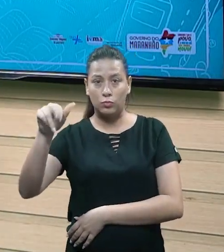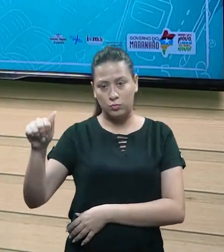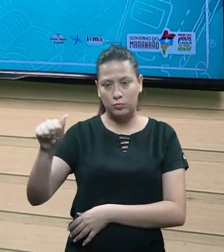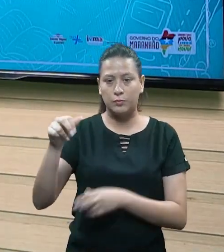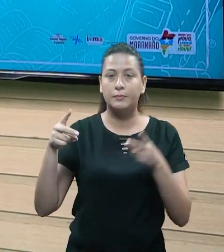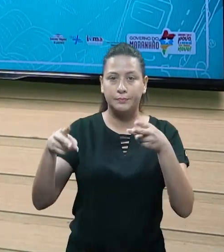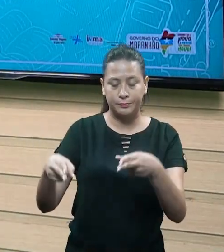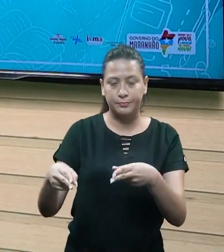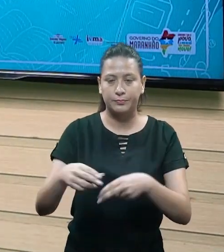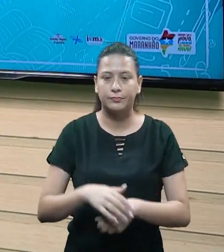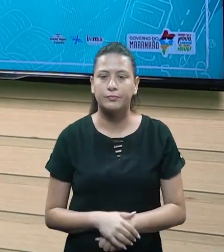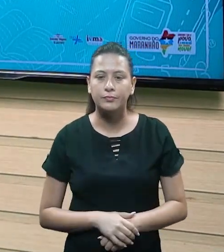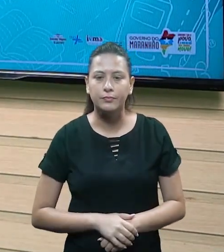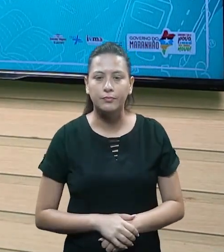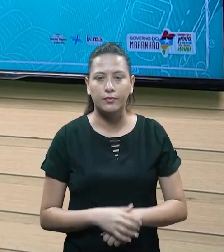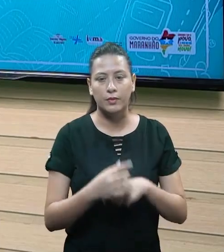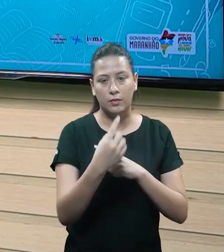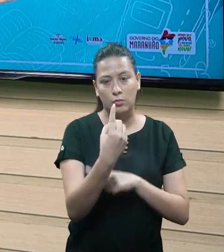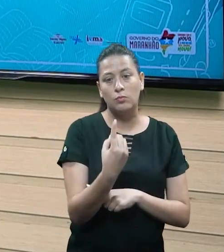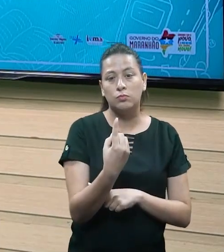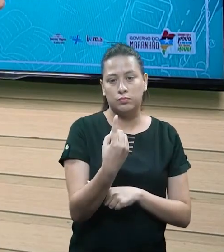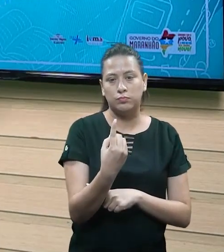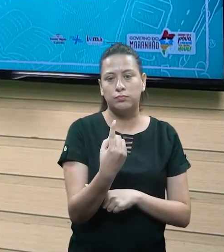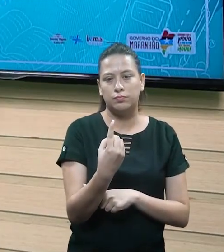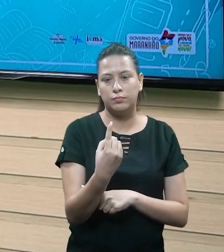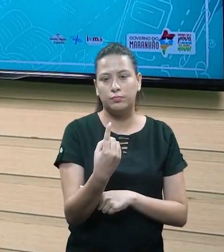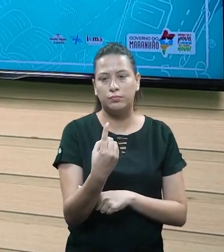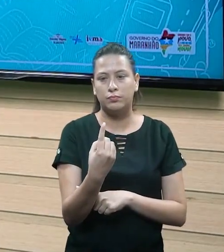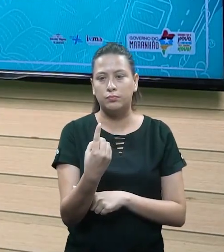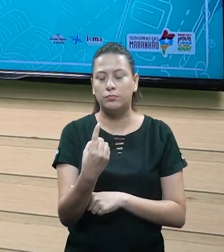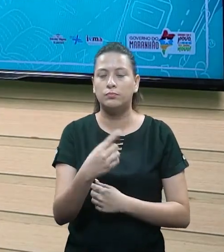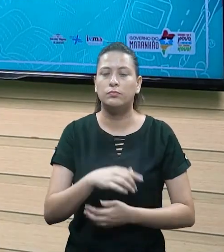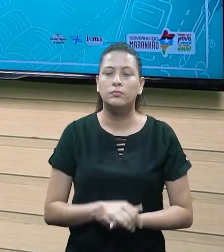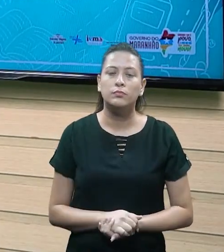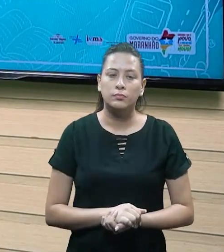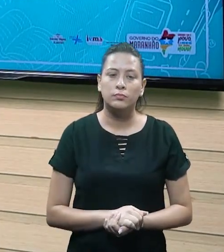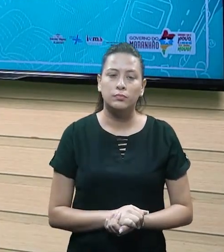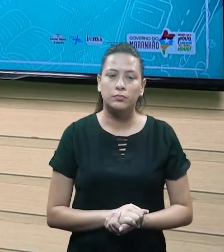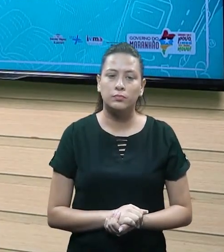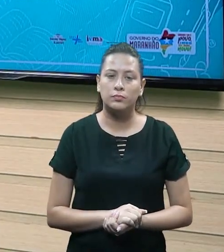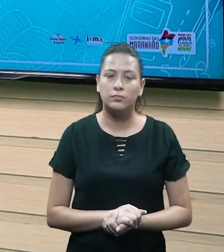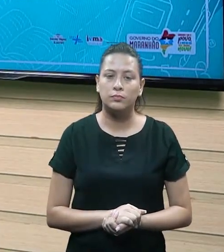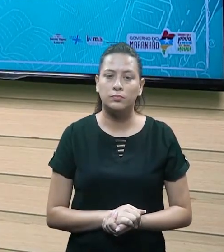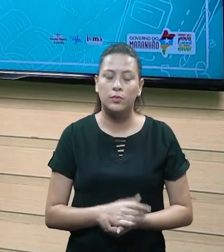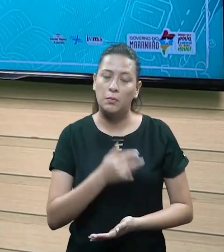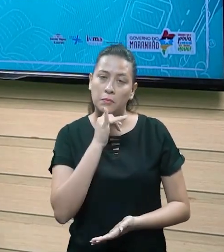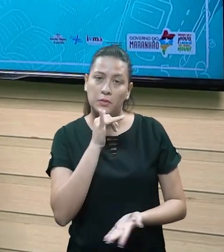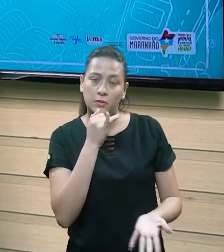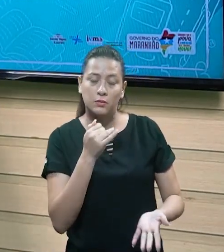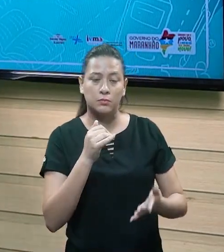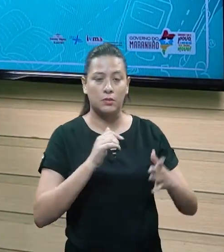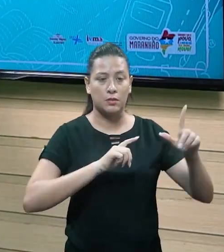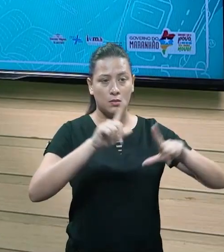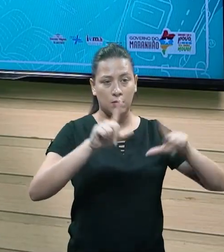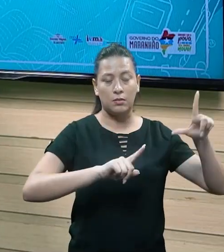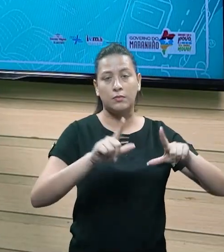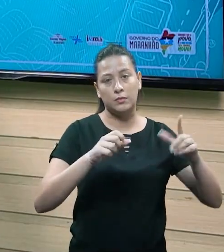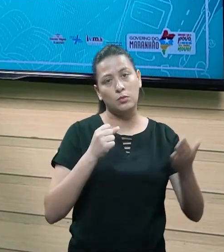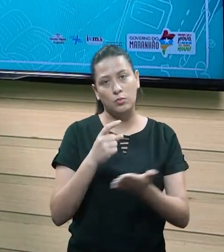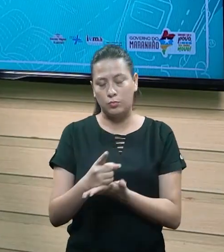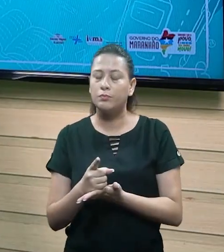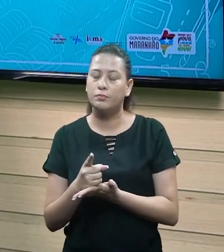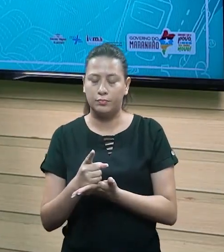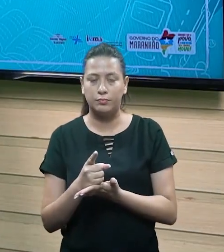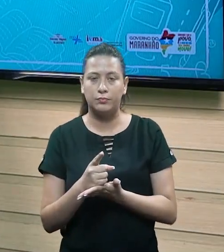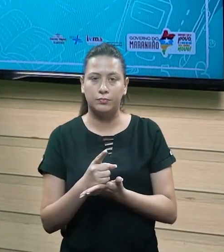Certinho? Como foi falado aqui, ó. No entanto, uma duplicada não pode se referir a mais de uma fatura. Então, porém, e se eu comprei a televisão no